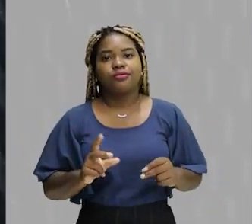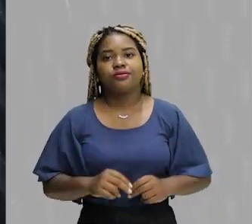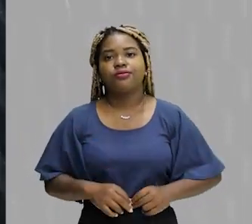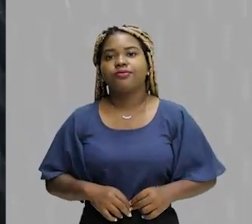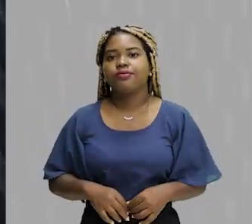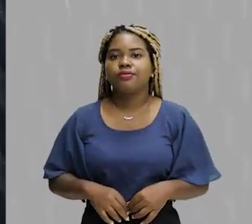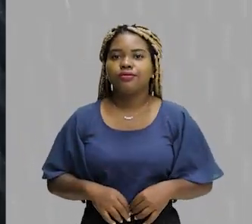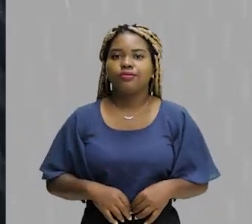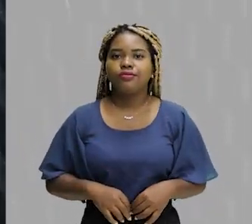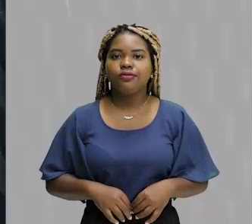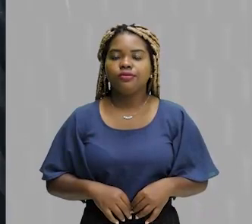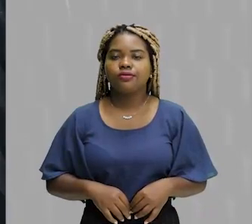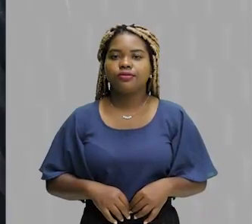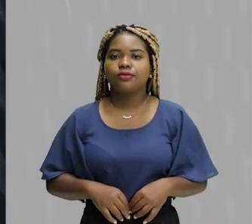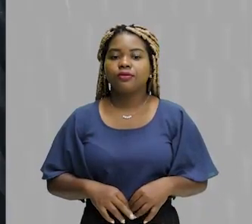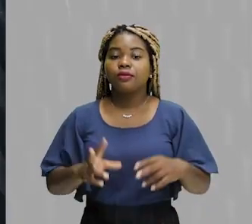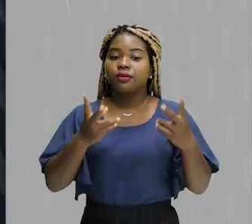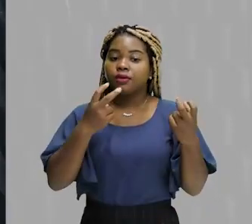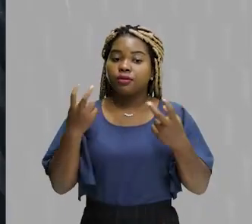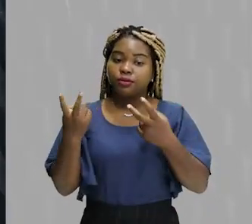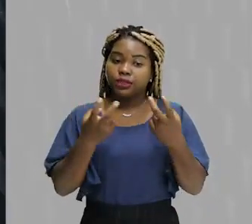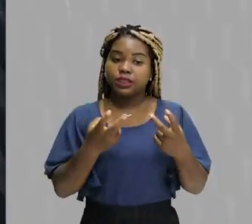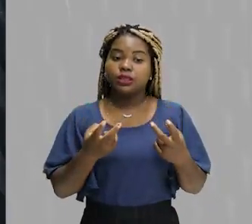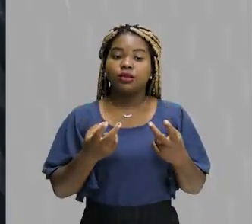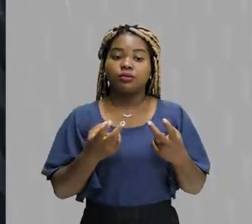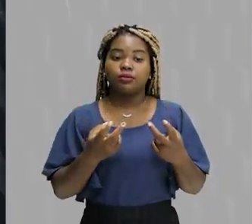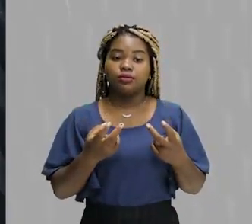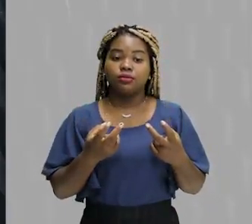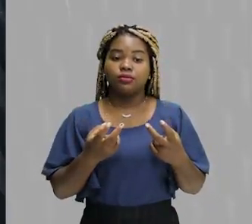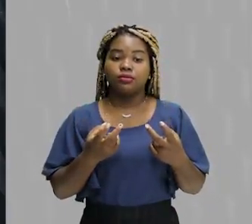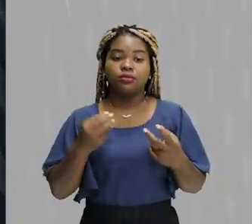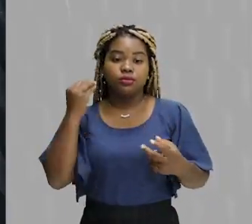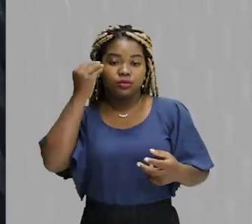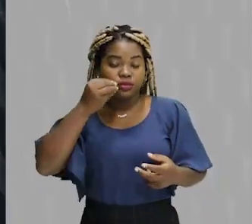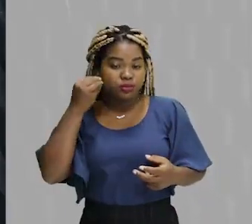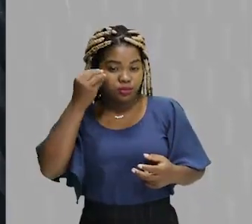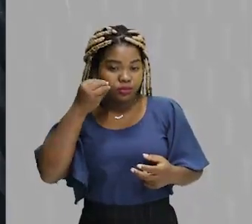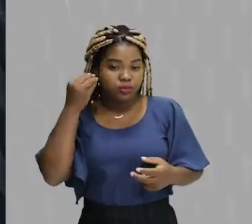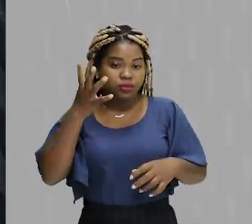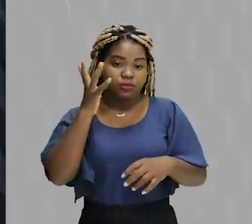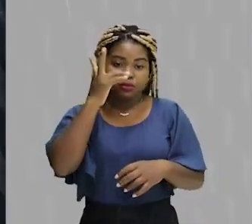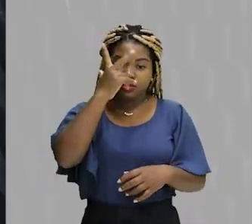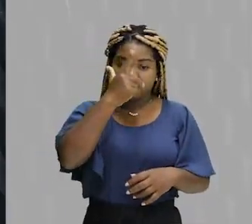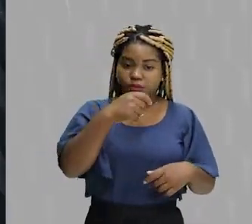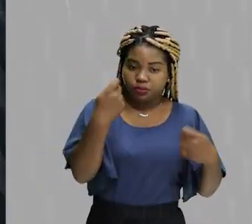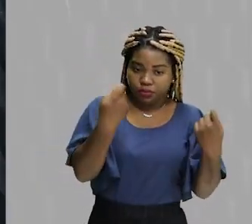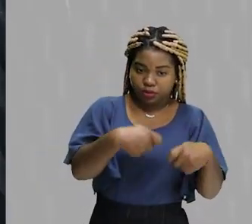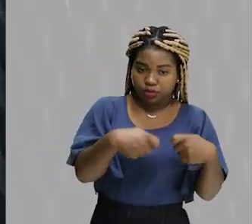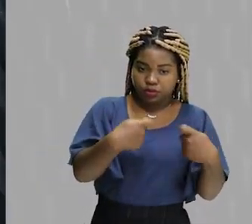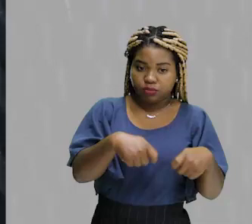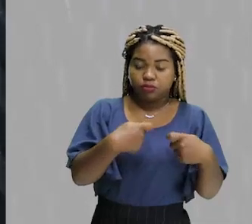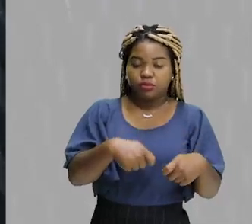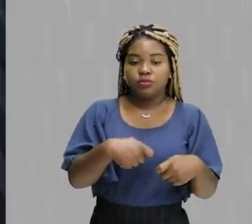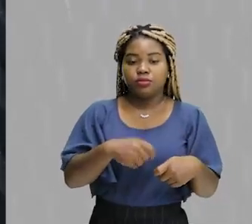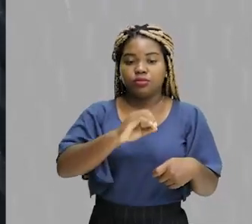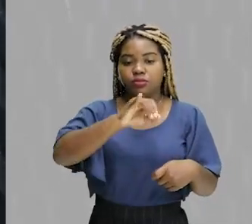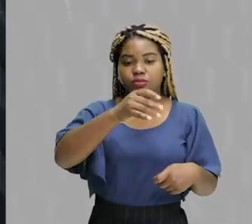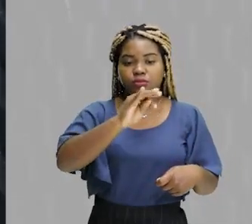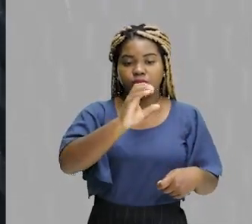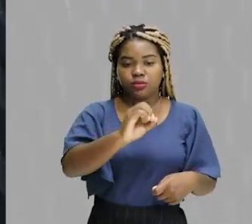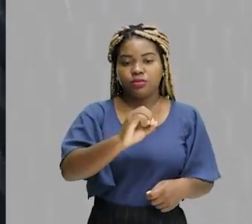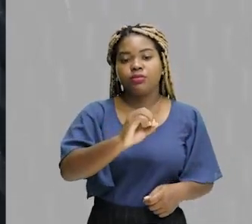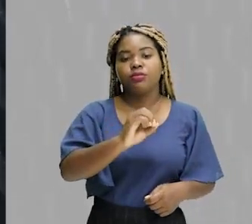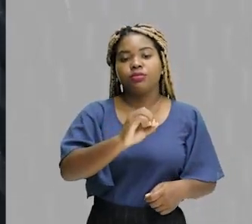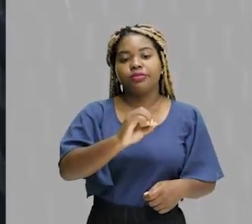que toda experiência estética precisa de um objeto e daquele que vai perceber o objeto. É isso que está